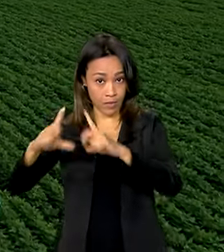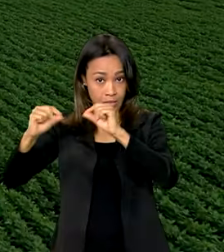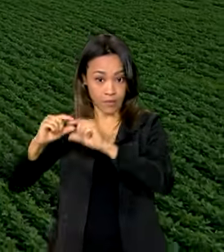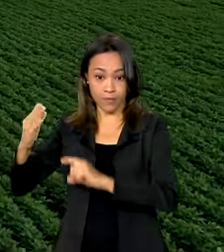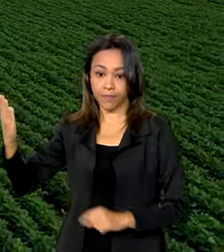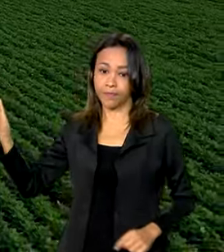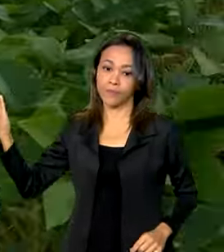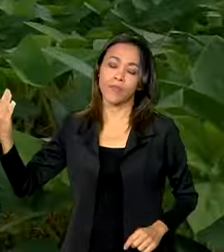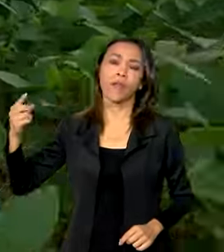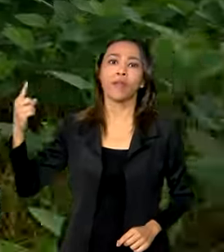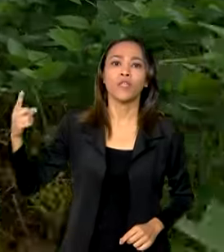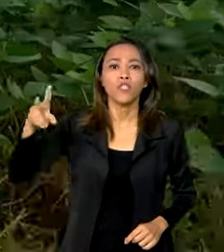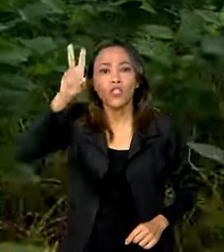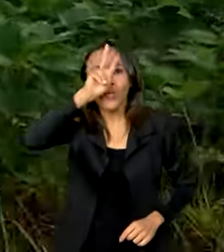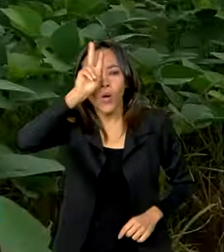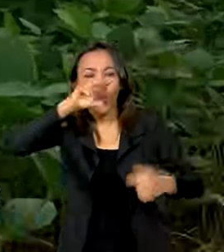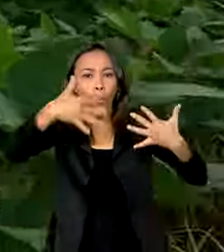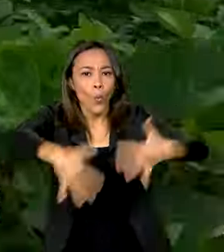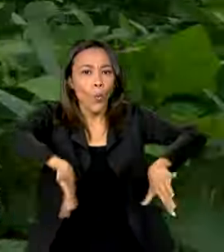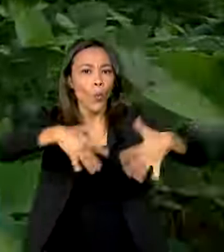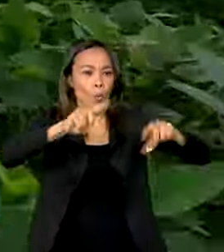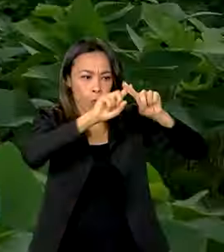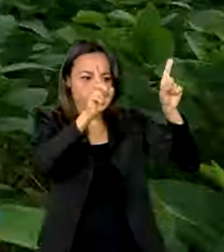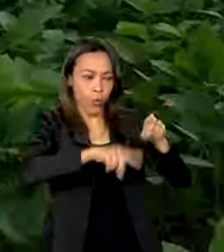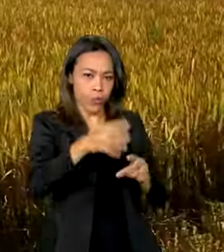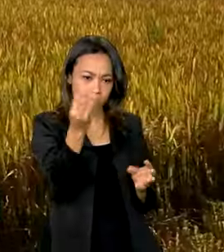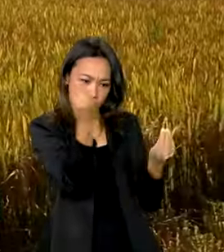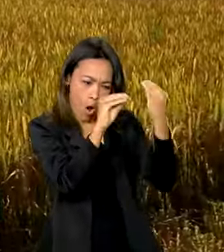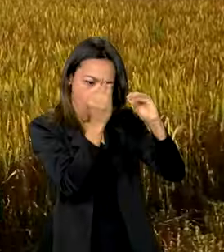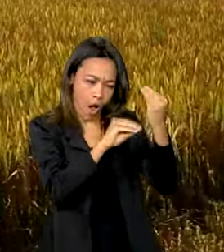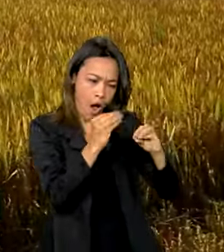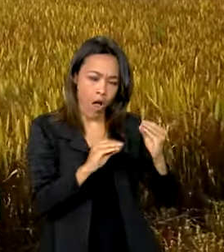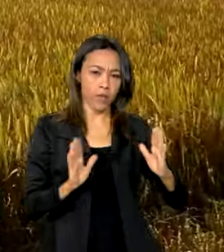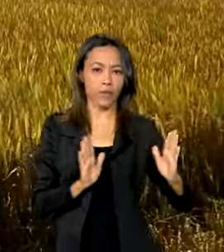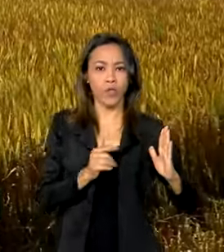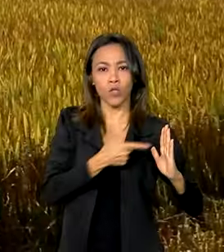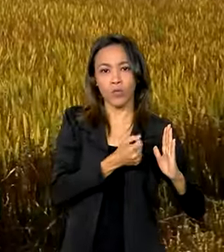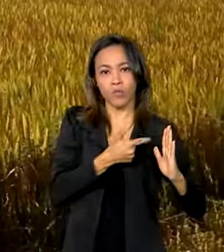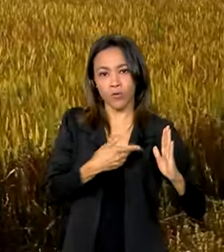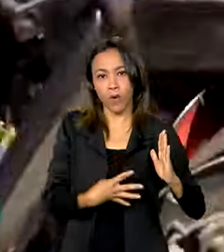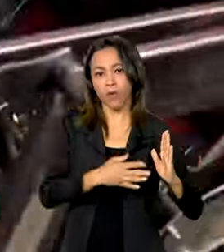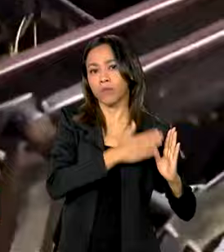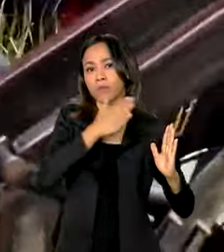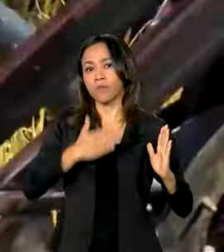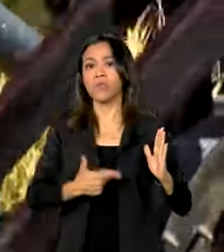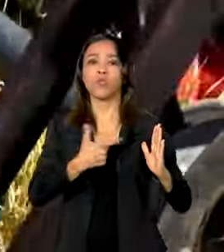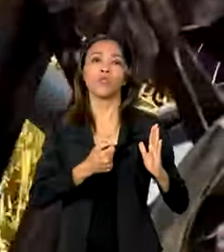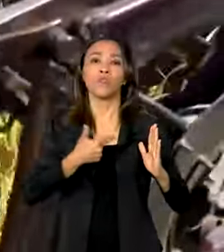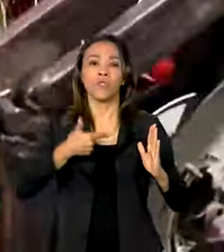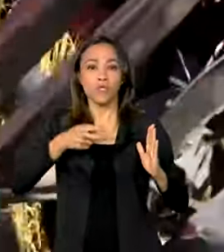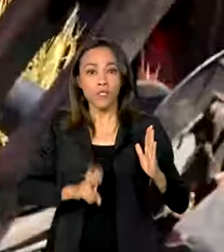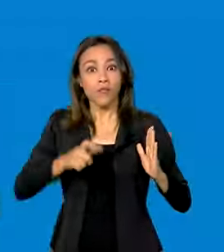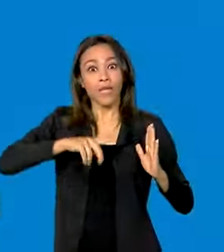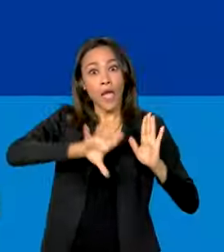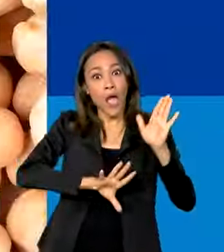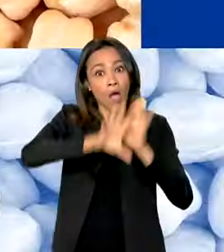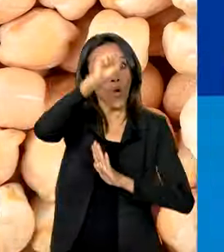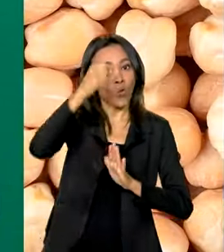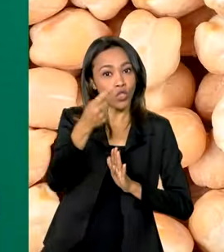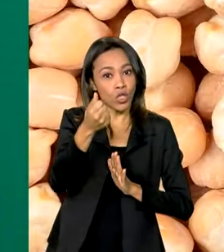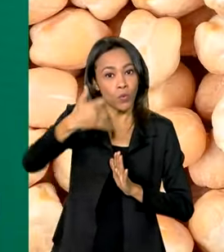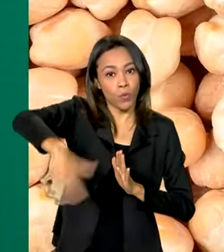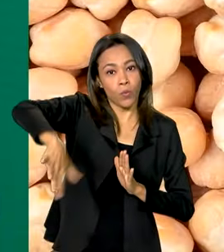investimento histórico, o novo plano safra 2024-2025 vai ter créditos recordes para o campo.